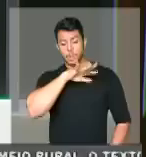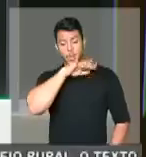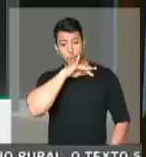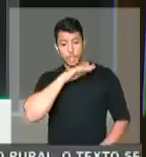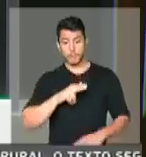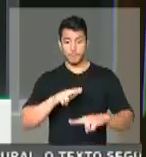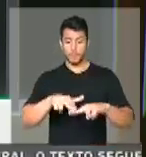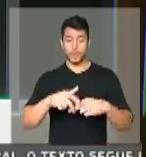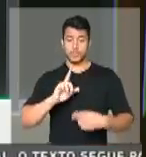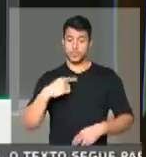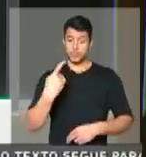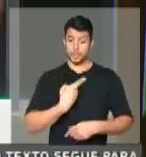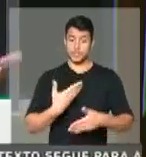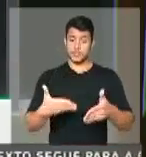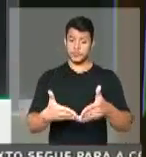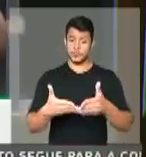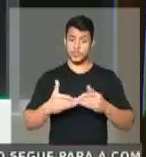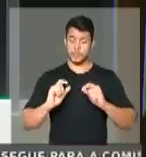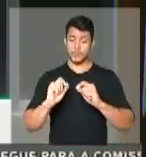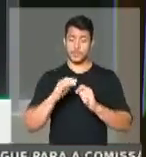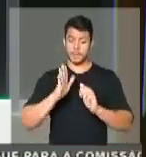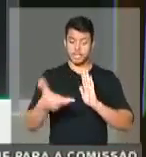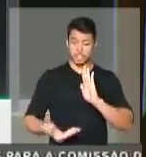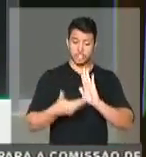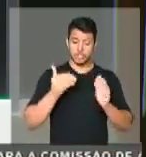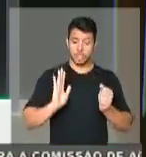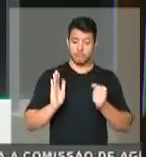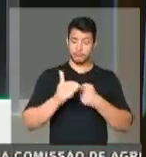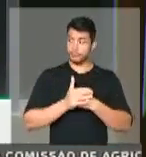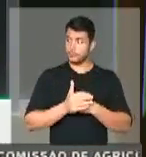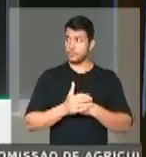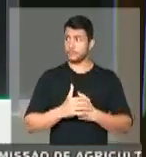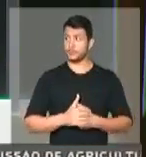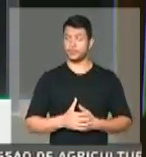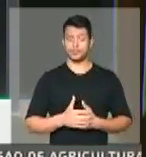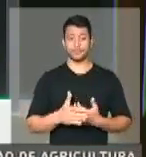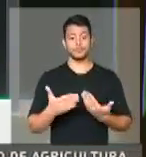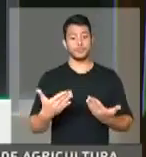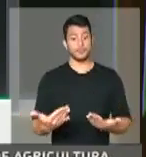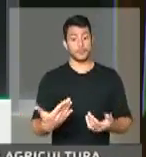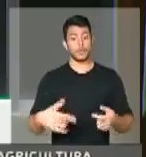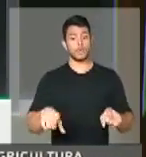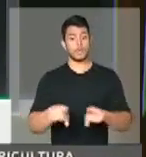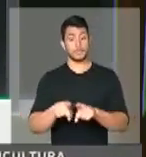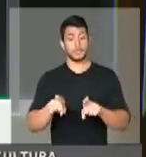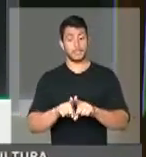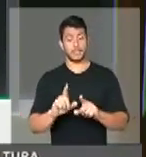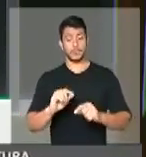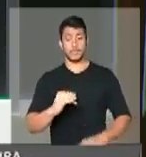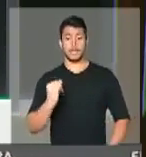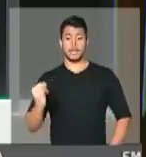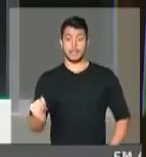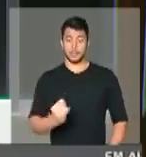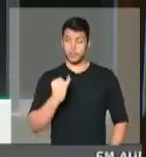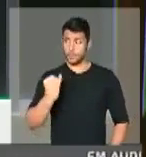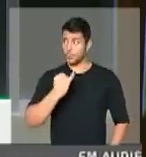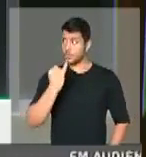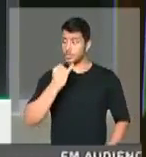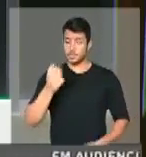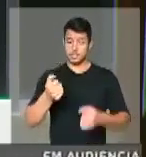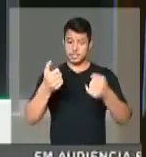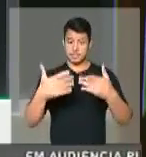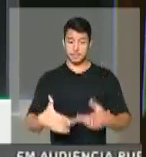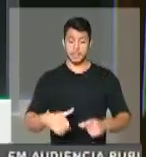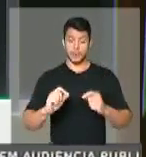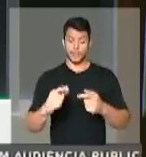por isso nós estamos pedindo a supressão desse item. Para além disso, senhor presidente, é muito importante destacar o